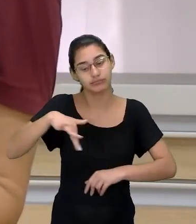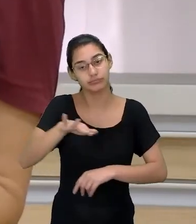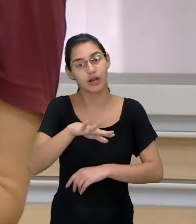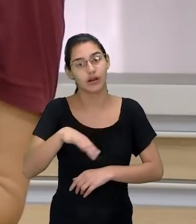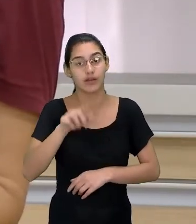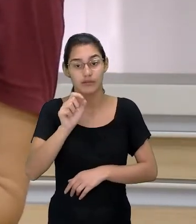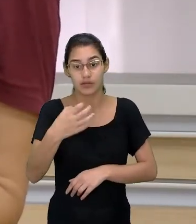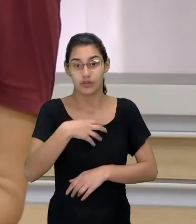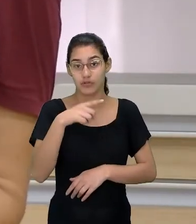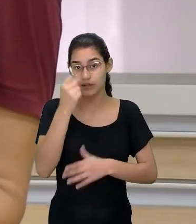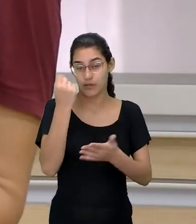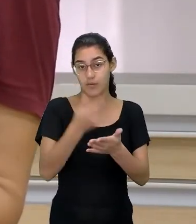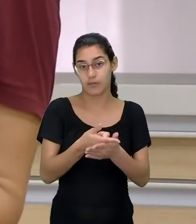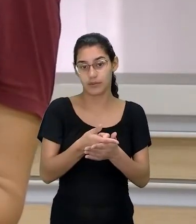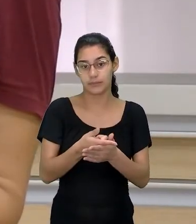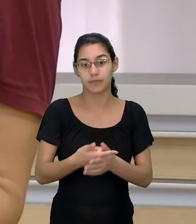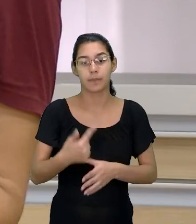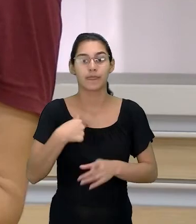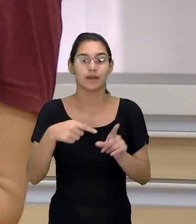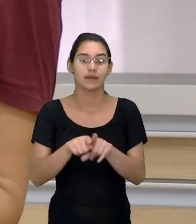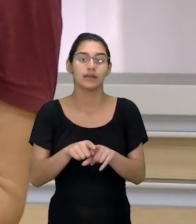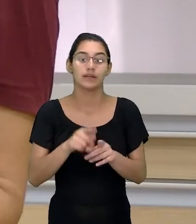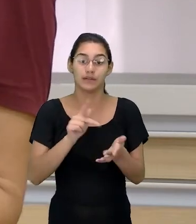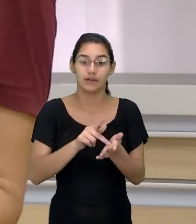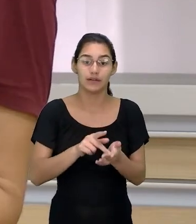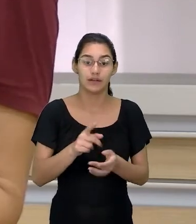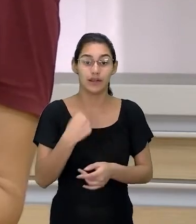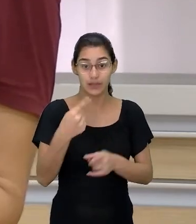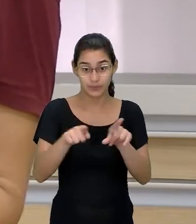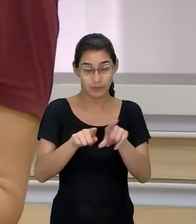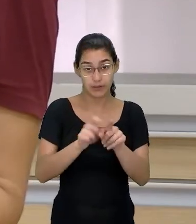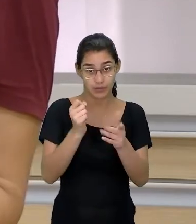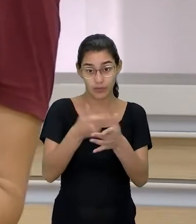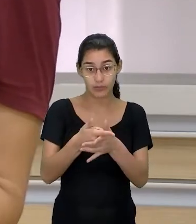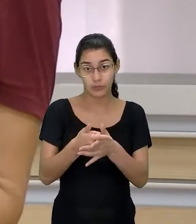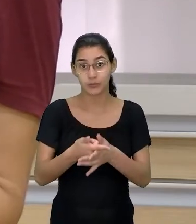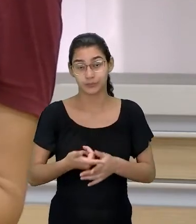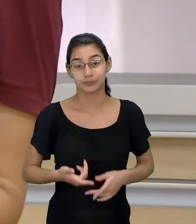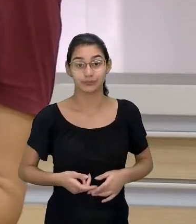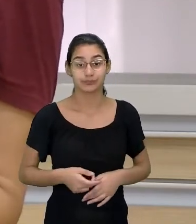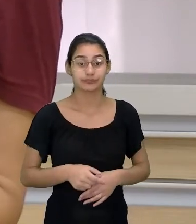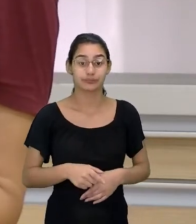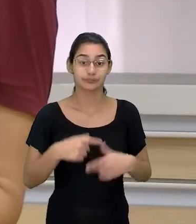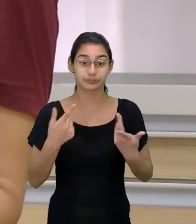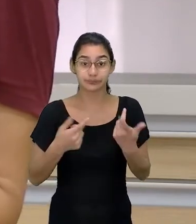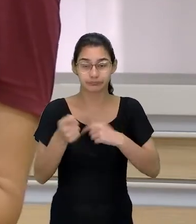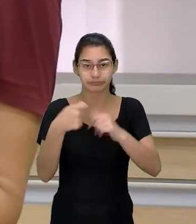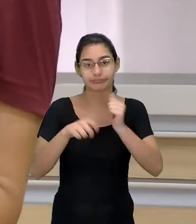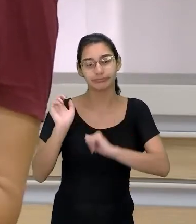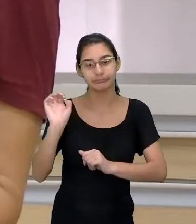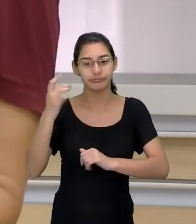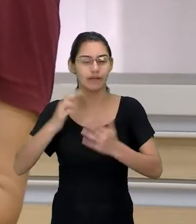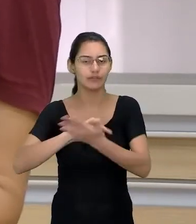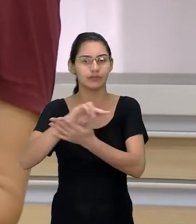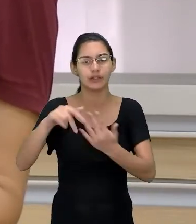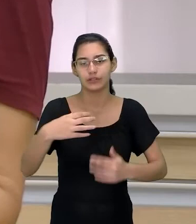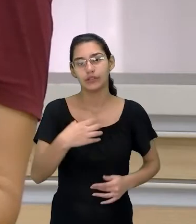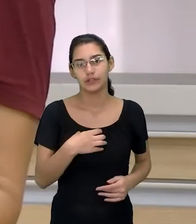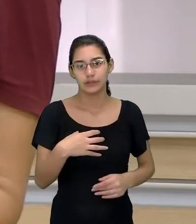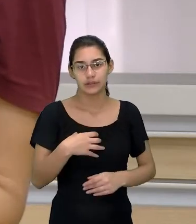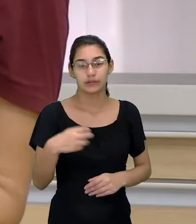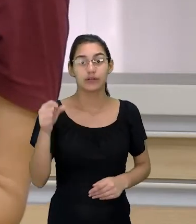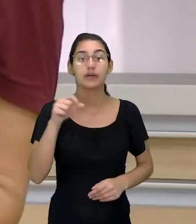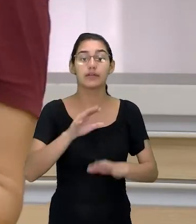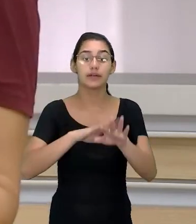que você compra. E eu vou ser bem honesta, é assim que eu compro. Né? Então, a manipulação, ela existe de diversas formas.